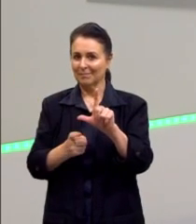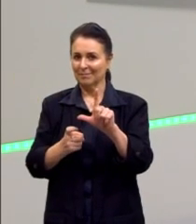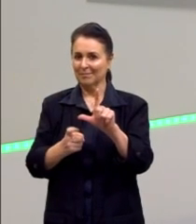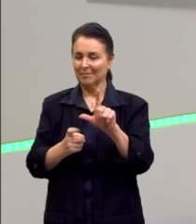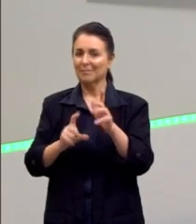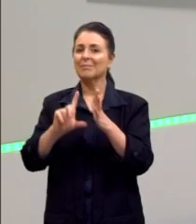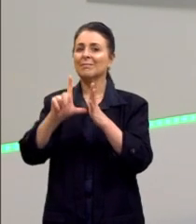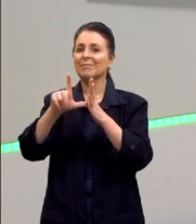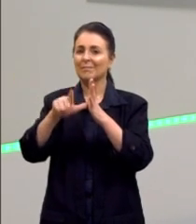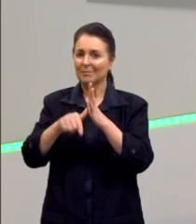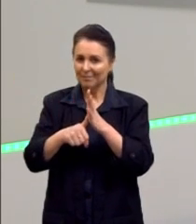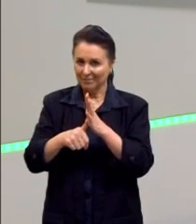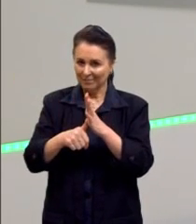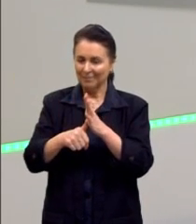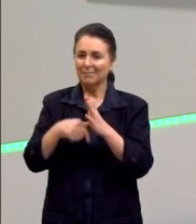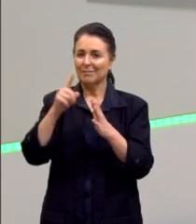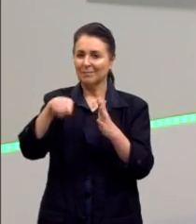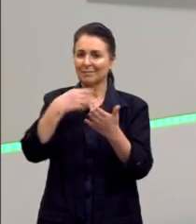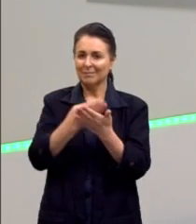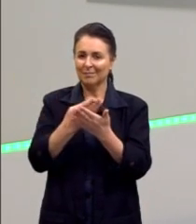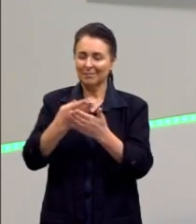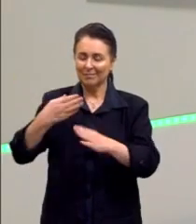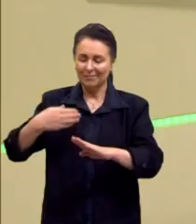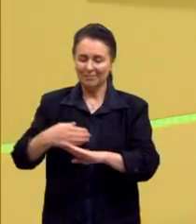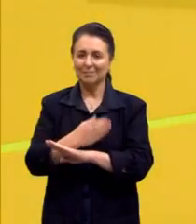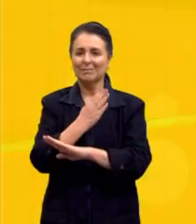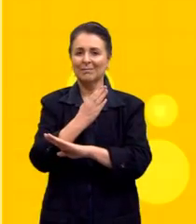a pouco, gente, na próxima aula. Partiu passar!